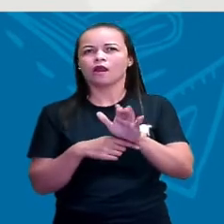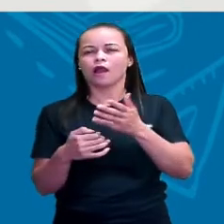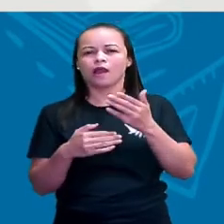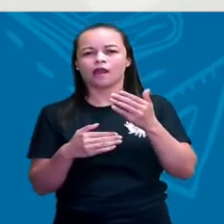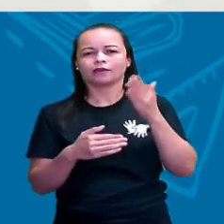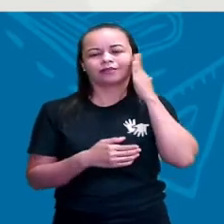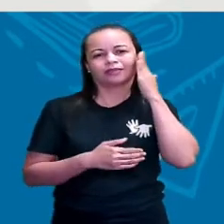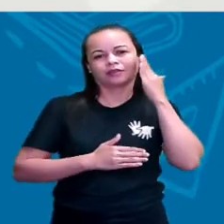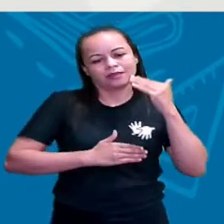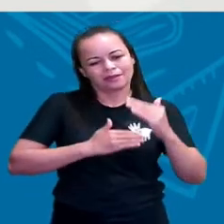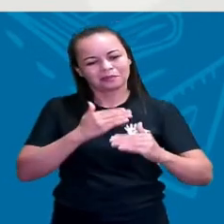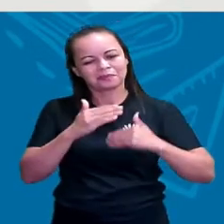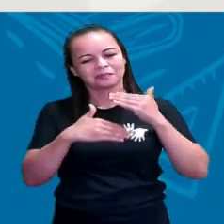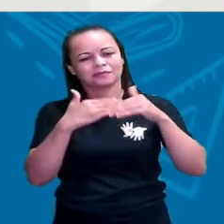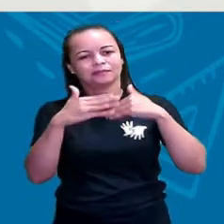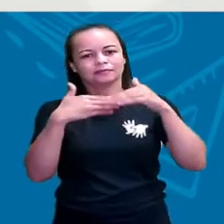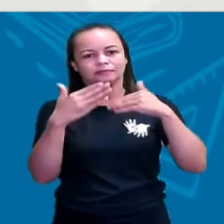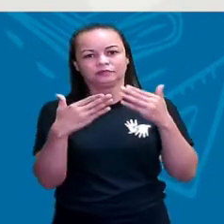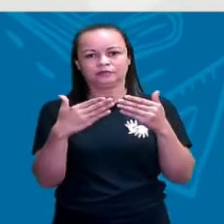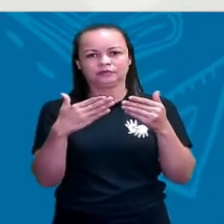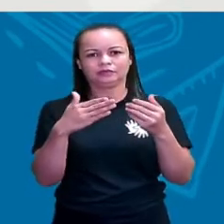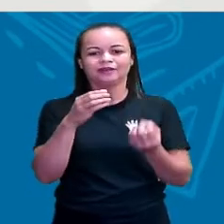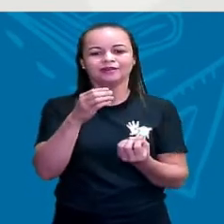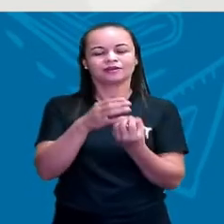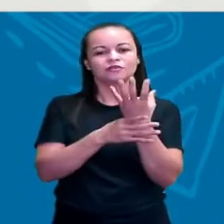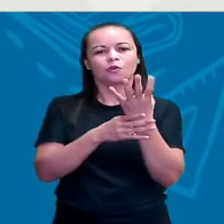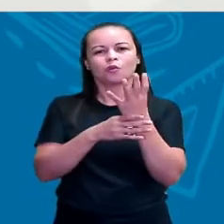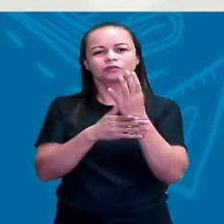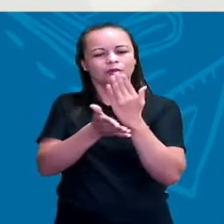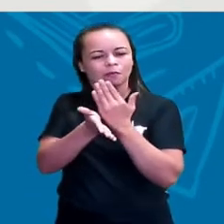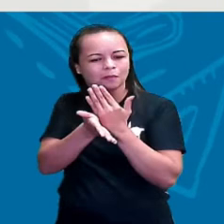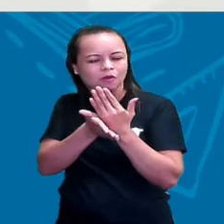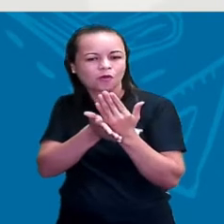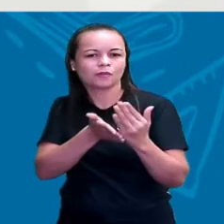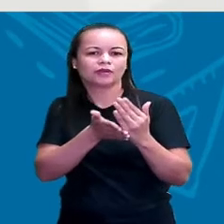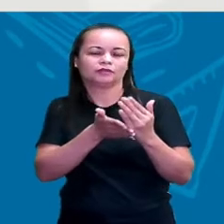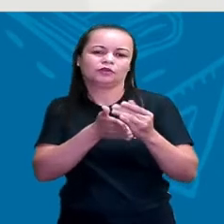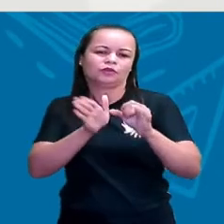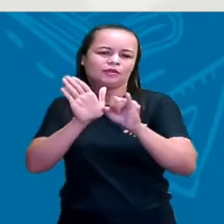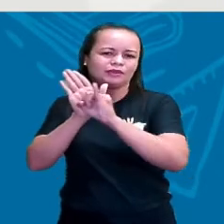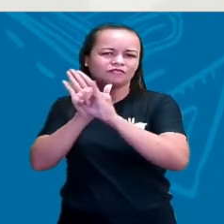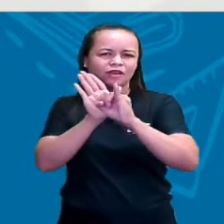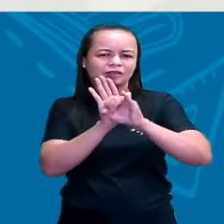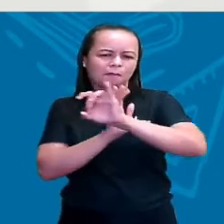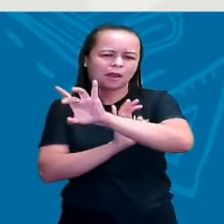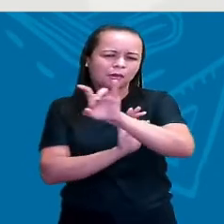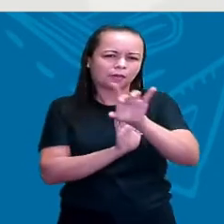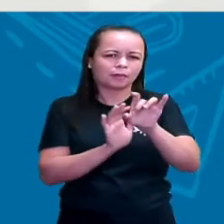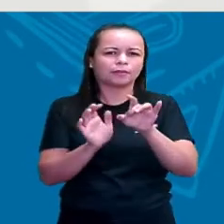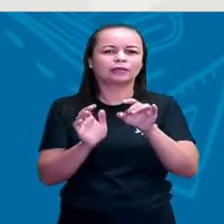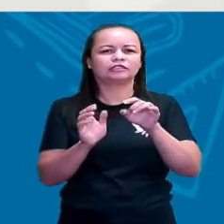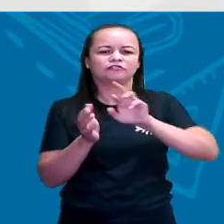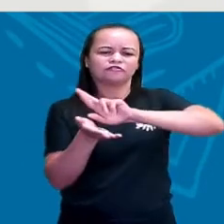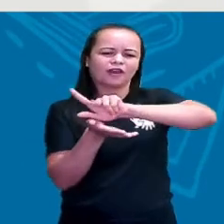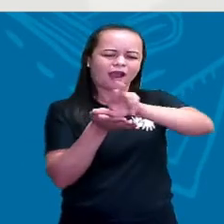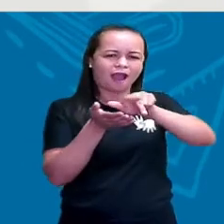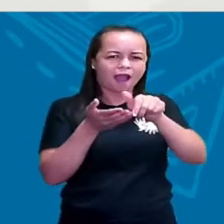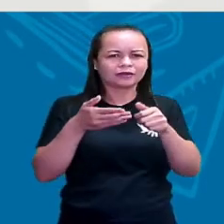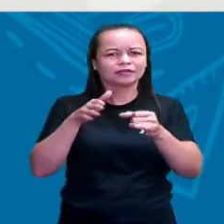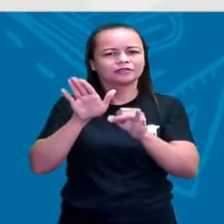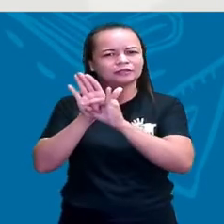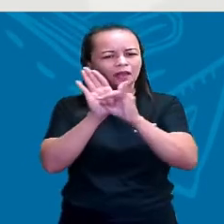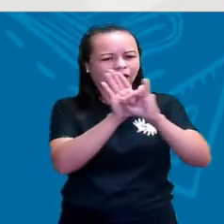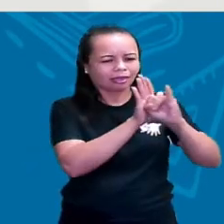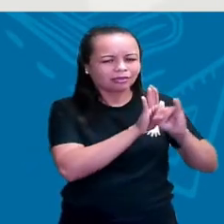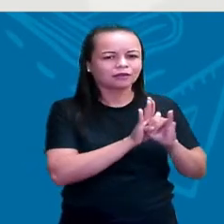processos de construção dessas diversas identidades, dessas múltiplas identidades. Porque a gente precisa entender, gente,